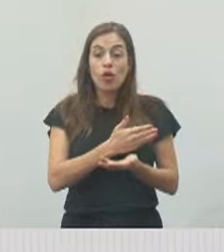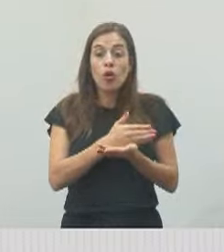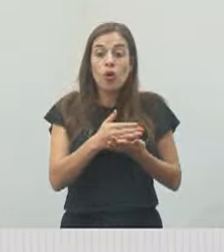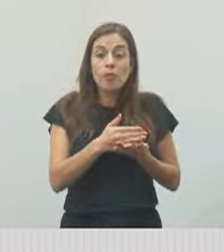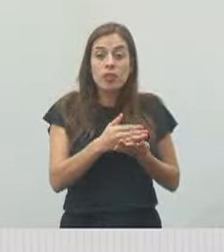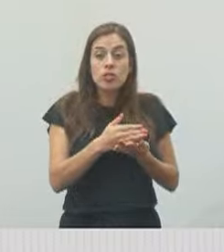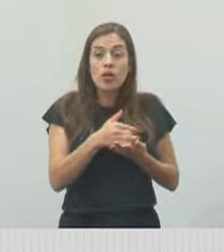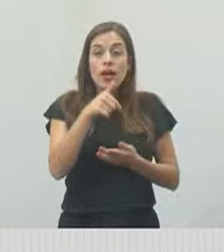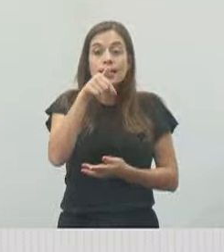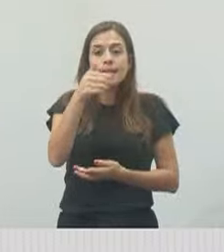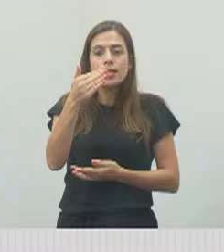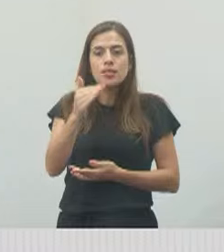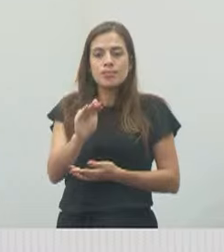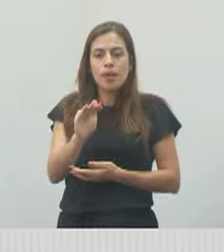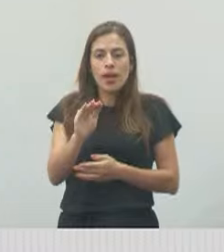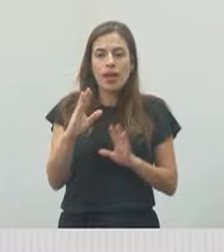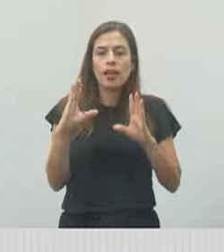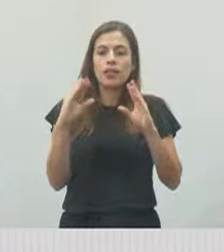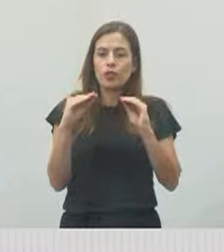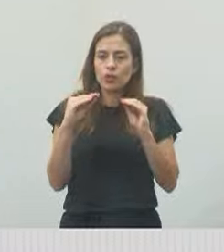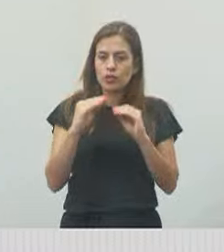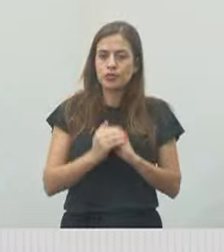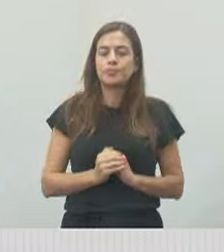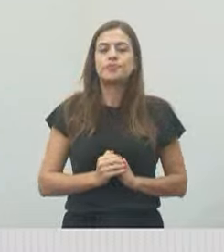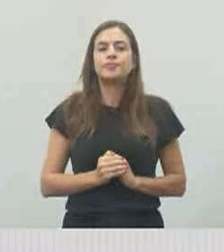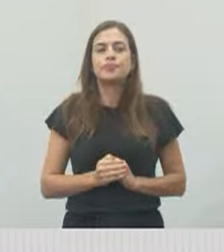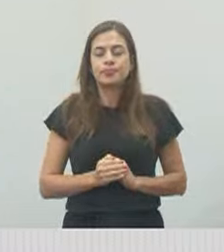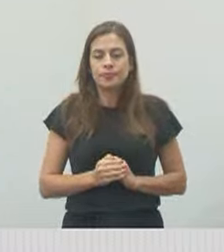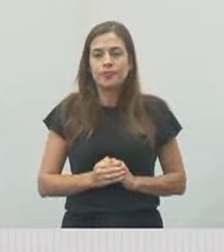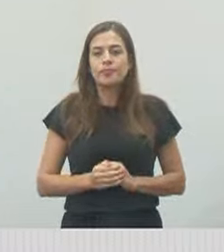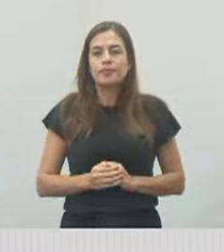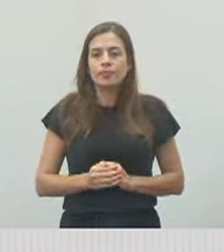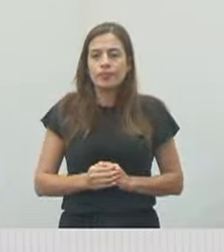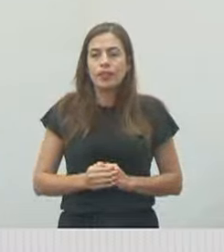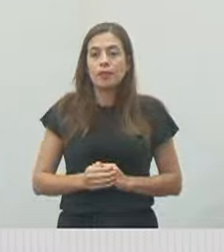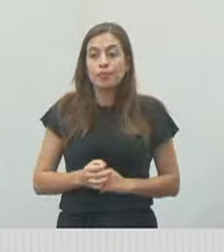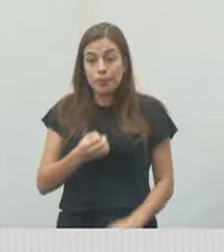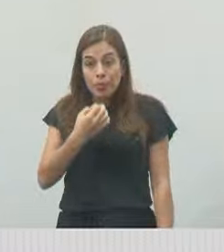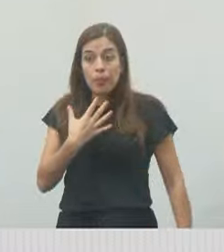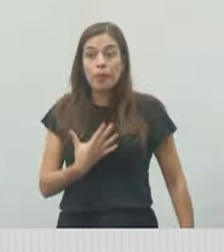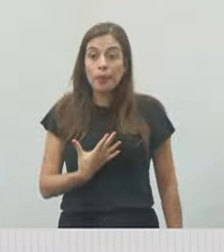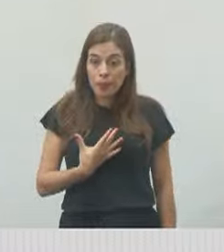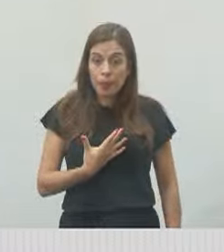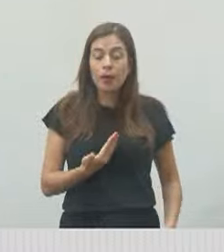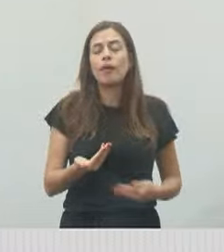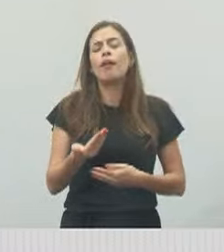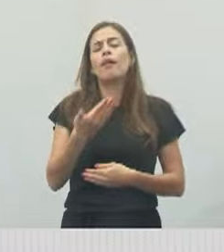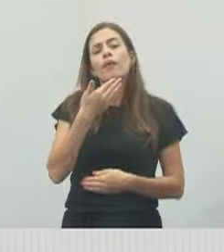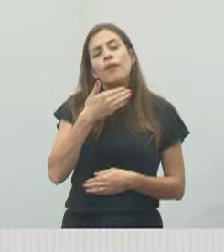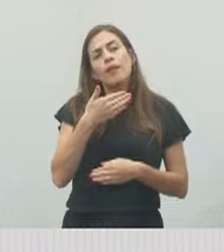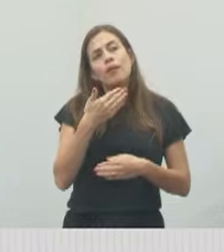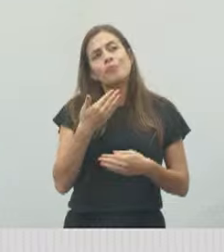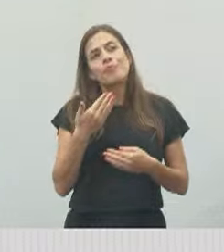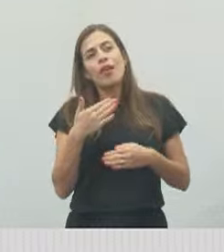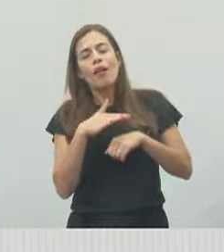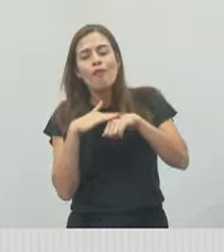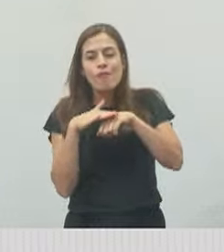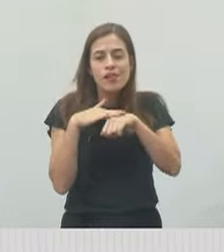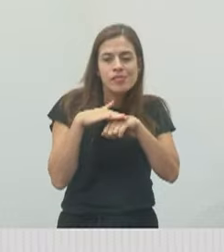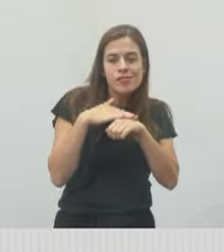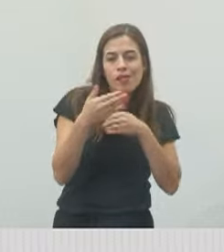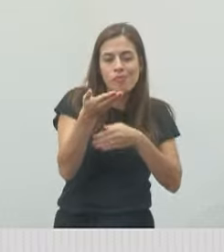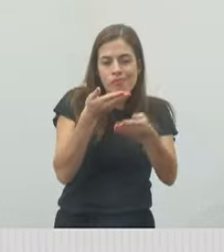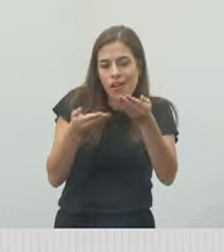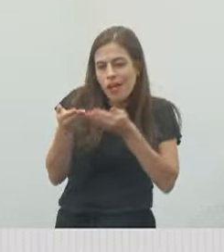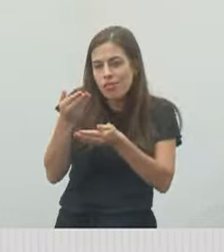sete e meia da noite. Foi uma reunião bem produtiva. Conversamos bastante com